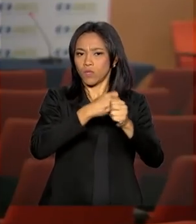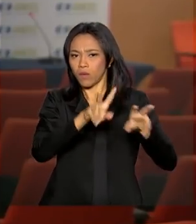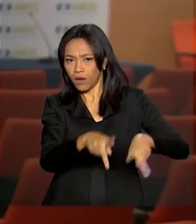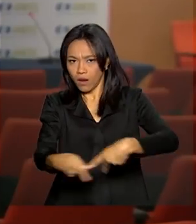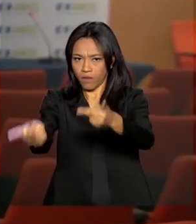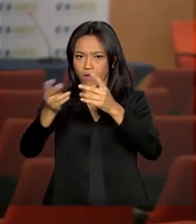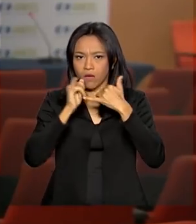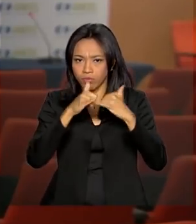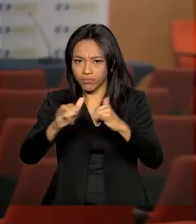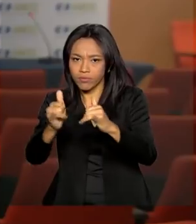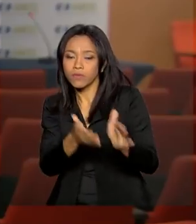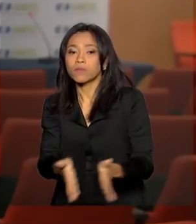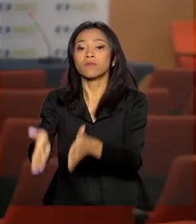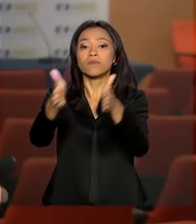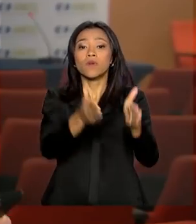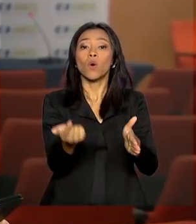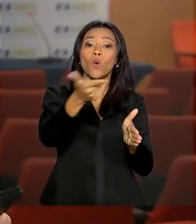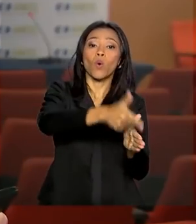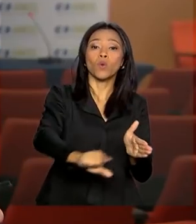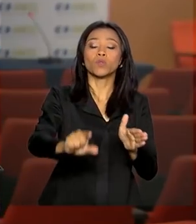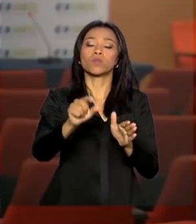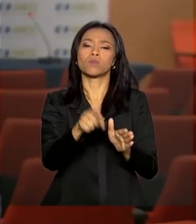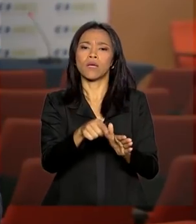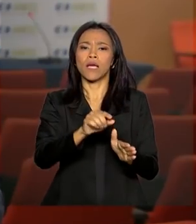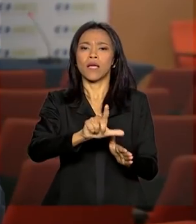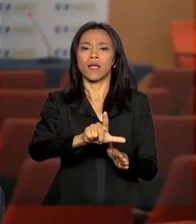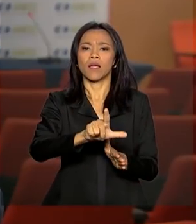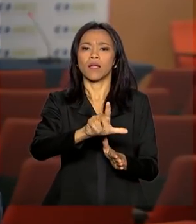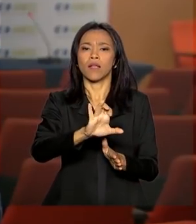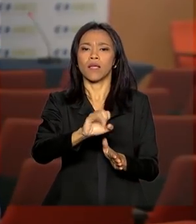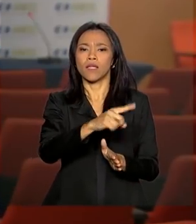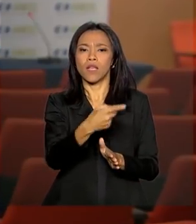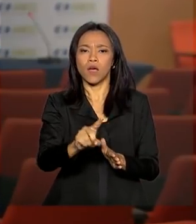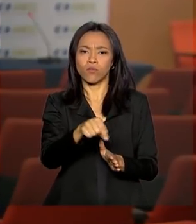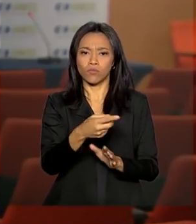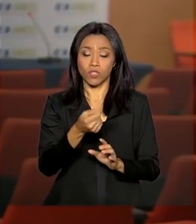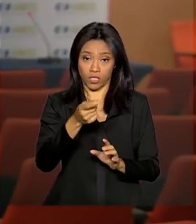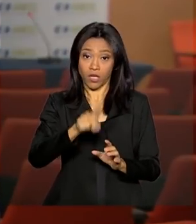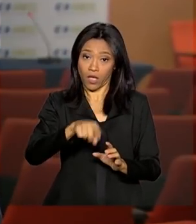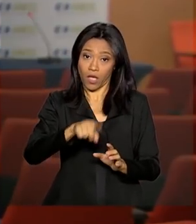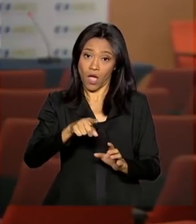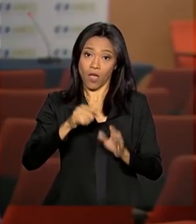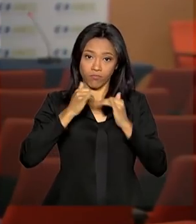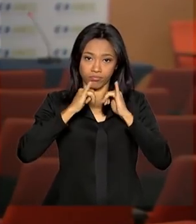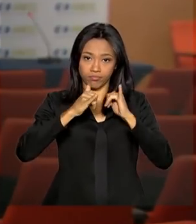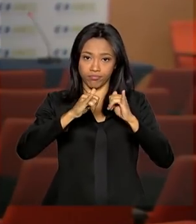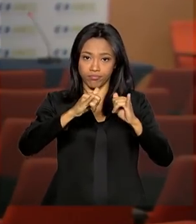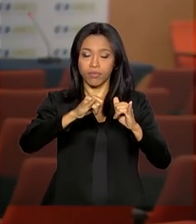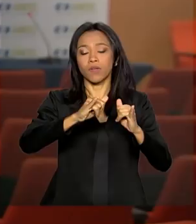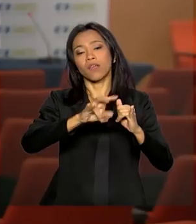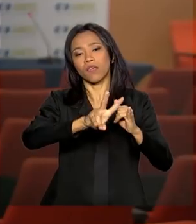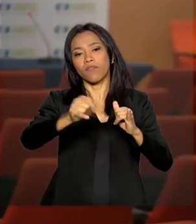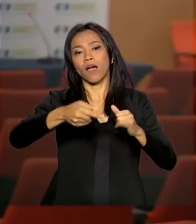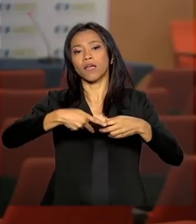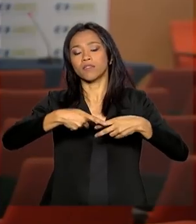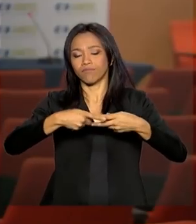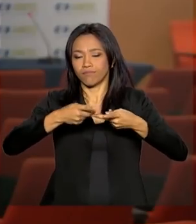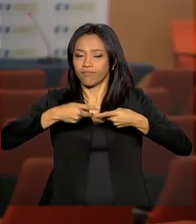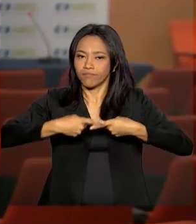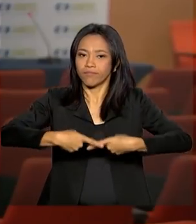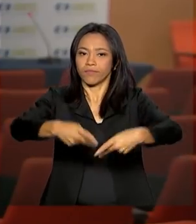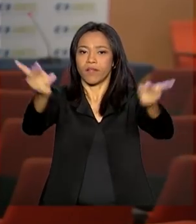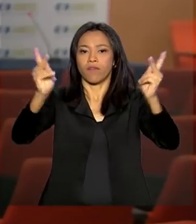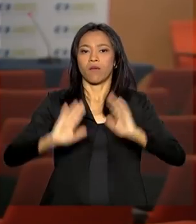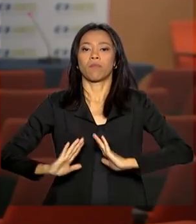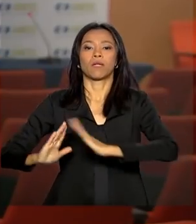Estado. E depois vem o leilão de energia, que é aquela energia elétrica que efetivamente chegará à casa dos consumidores.